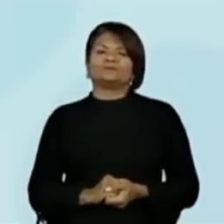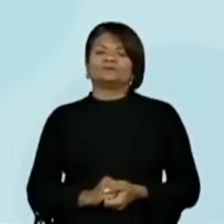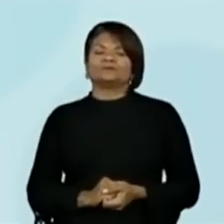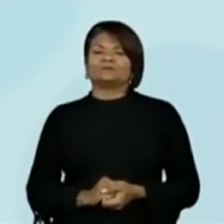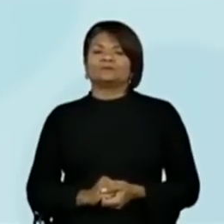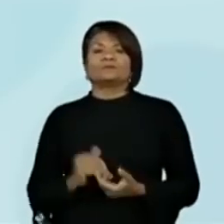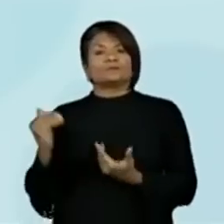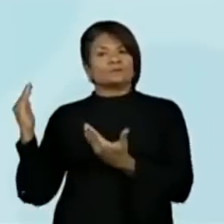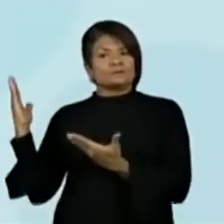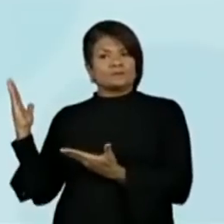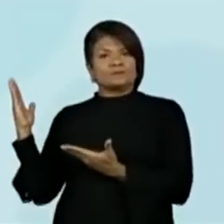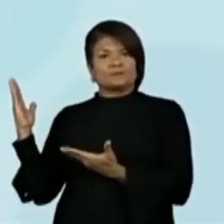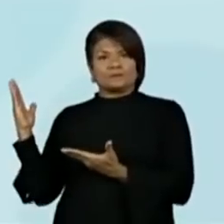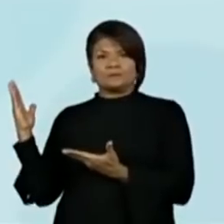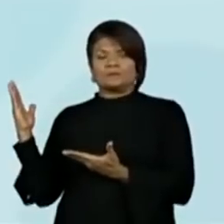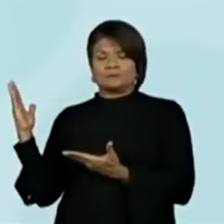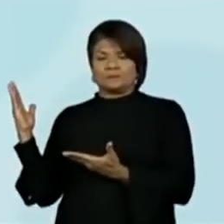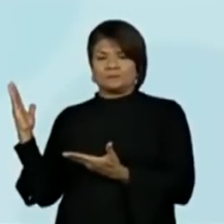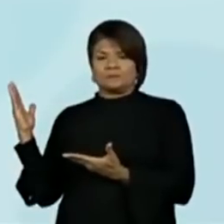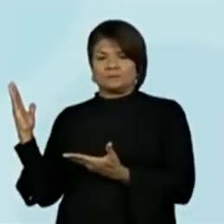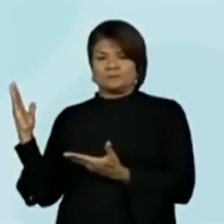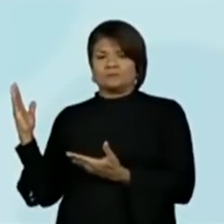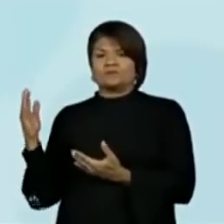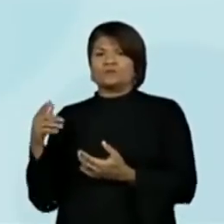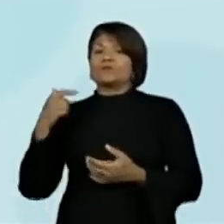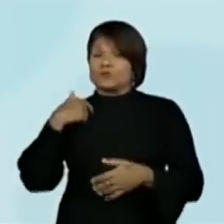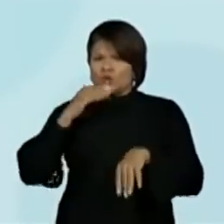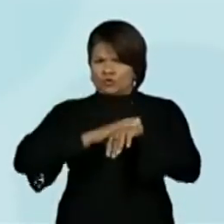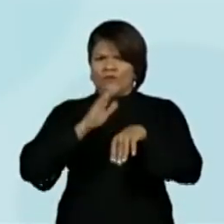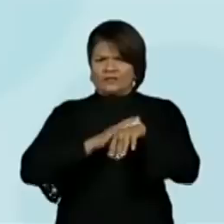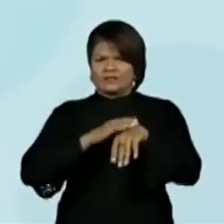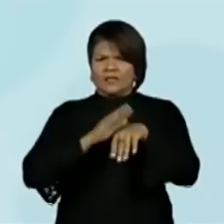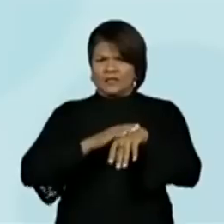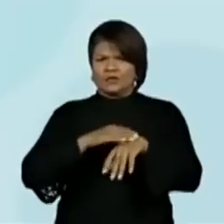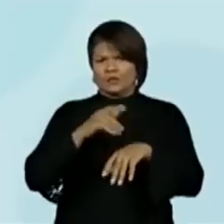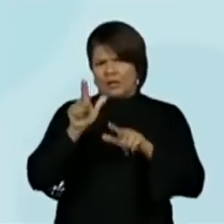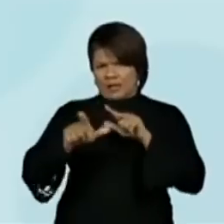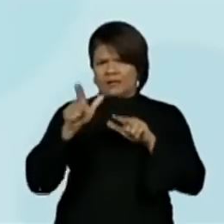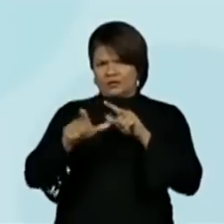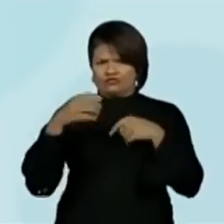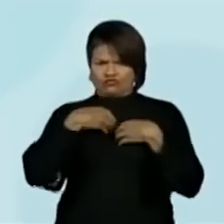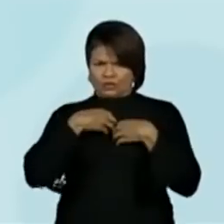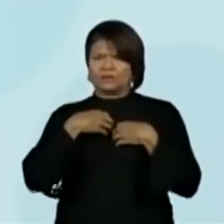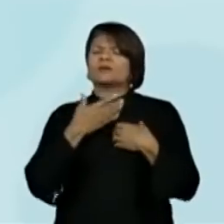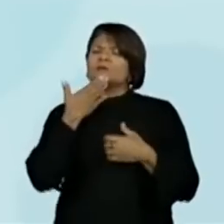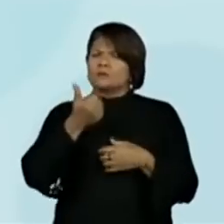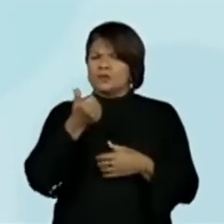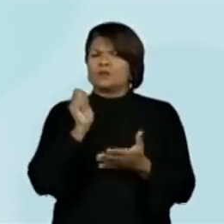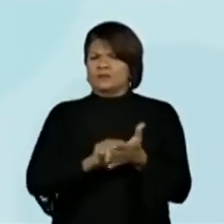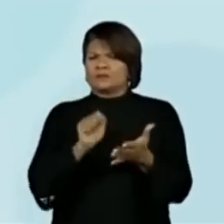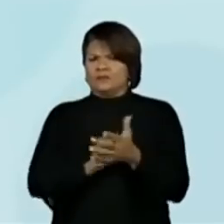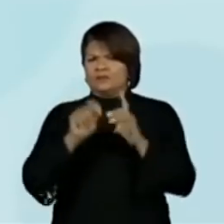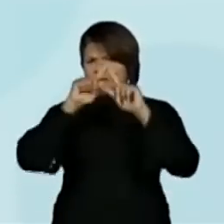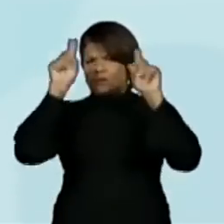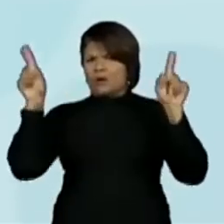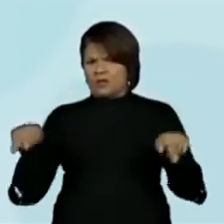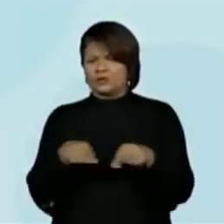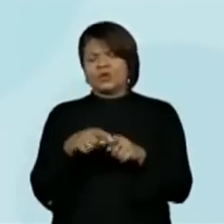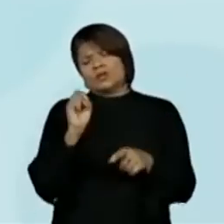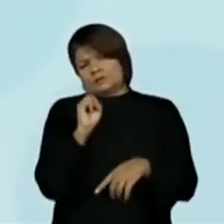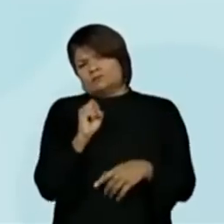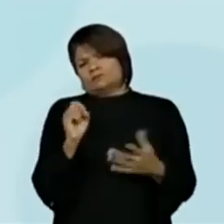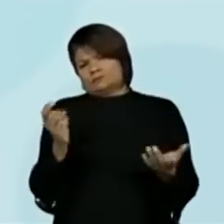o que... Estou fazendo com essa letra, galera, porque é melhor para nós escrevermos aqui. Vocês